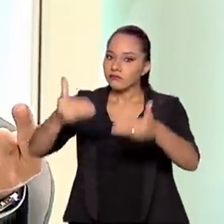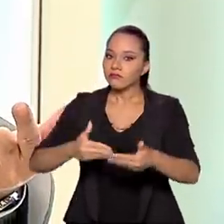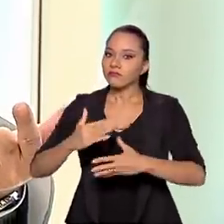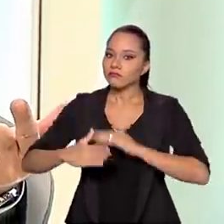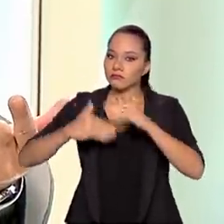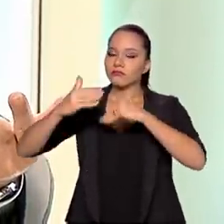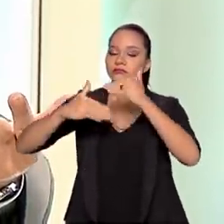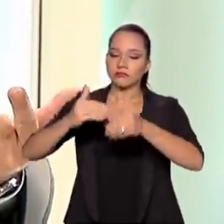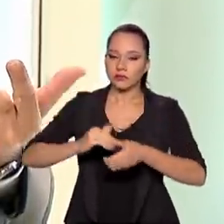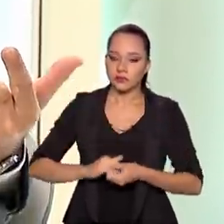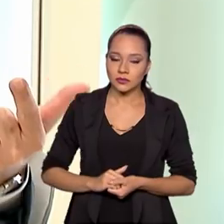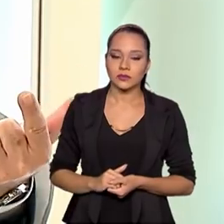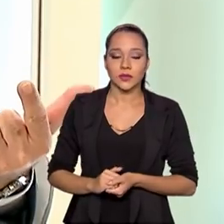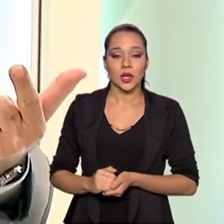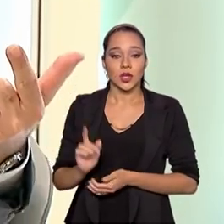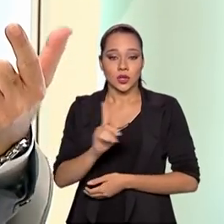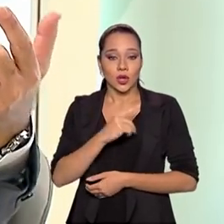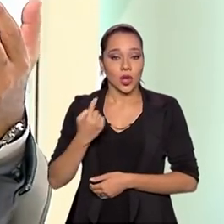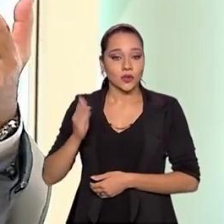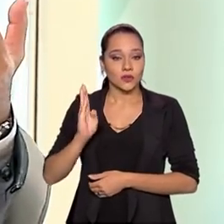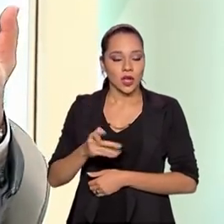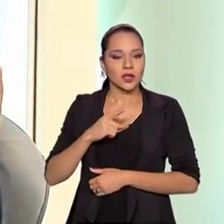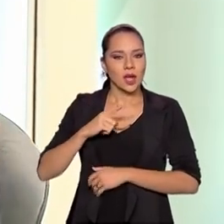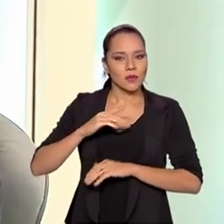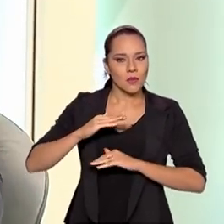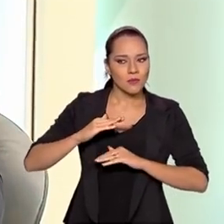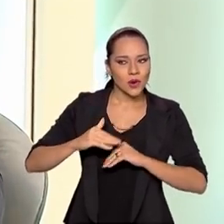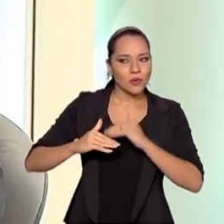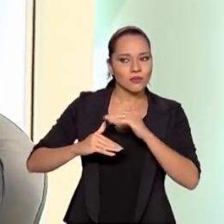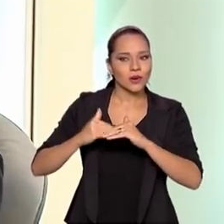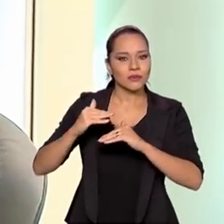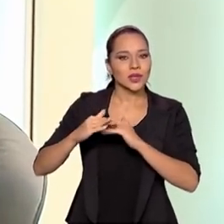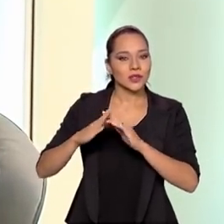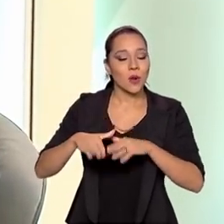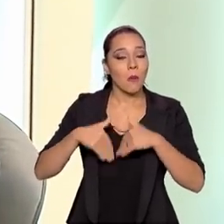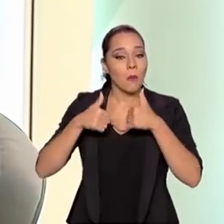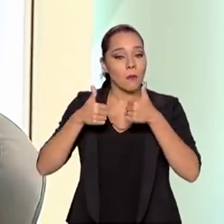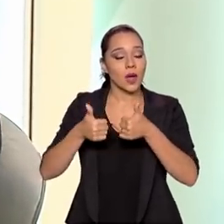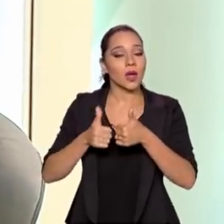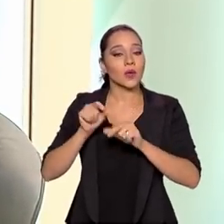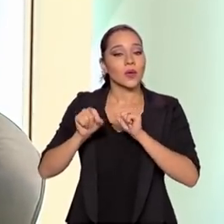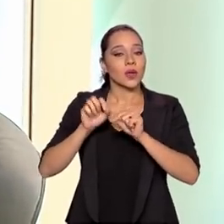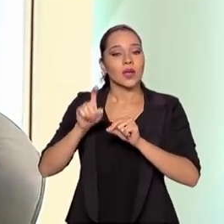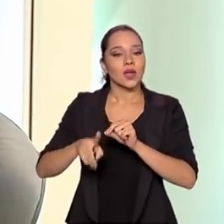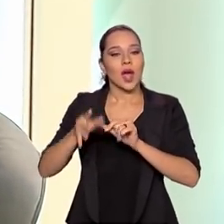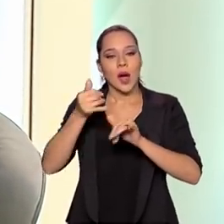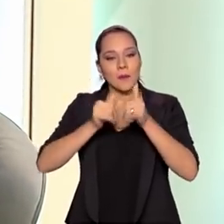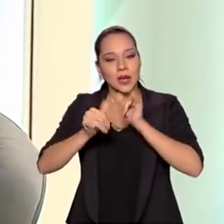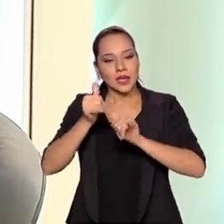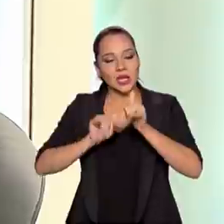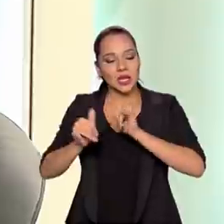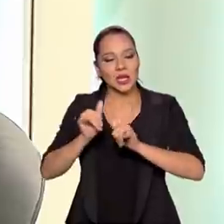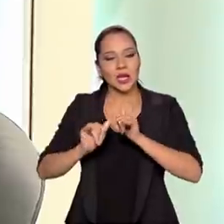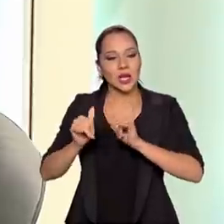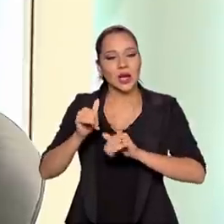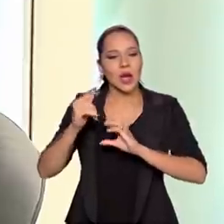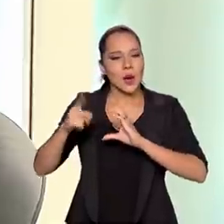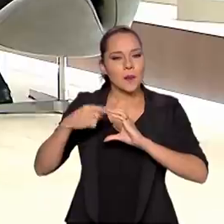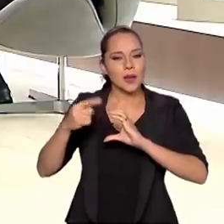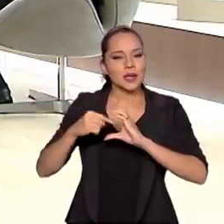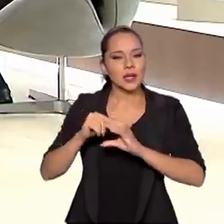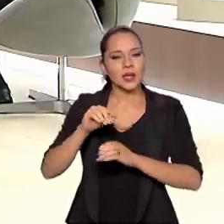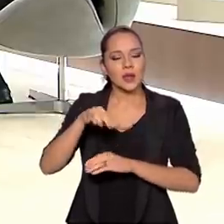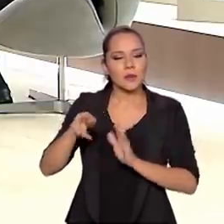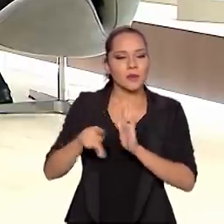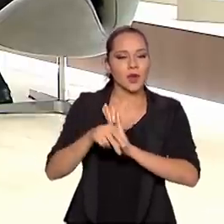desenvolvimento. Nós estamos avançando muito bem naquilo que seria a bateria de nióbio. Não é de nióbio